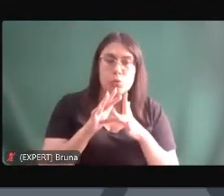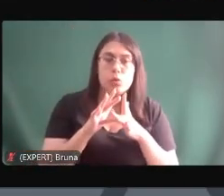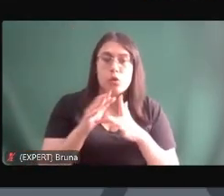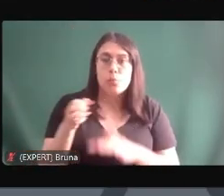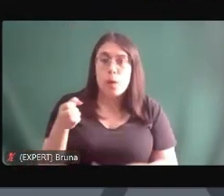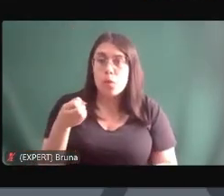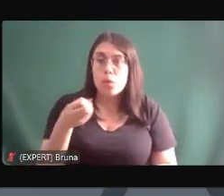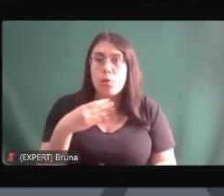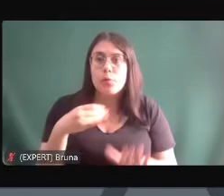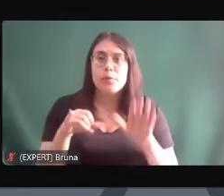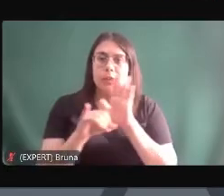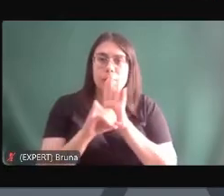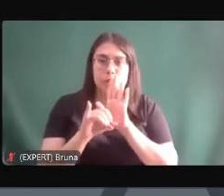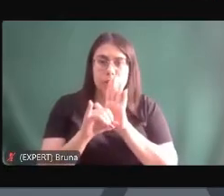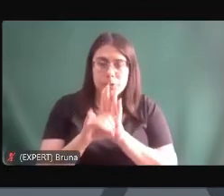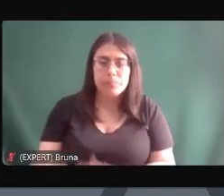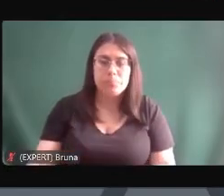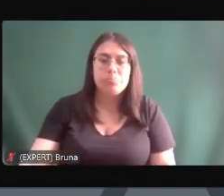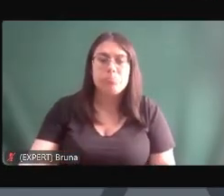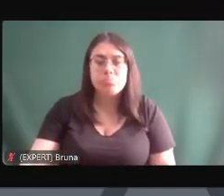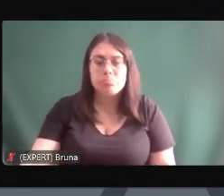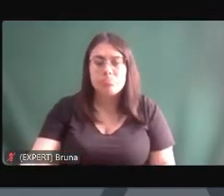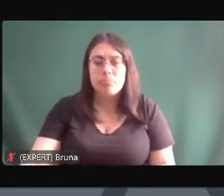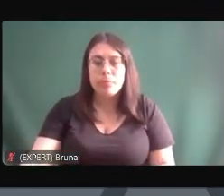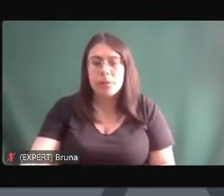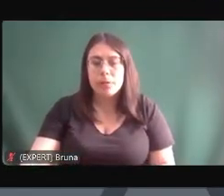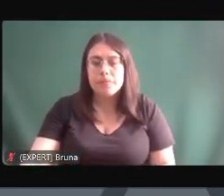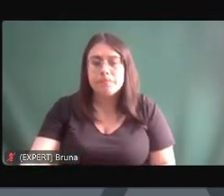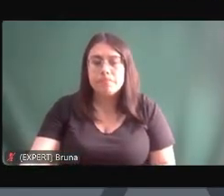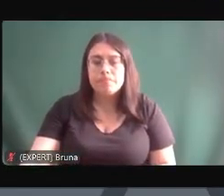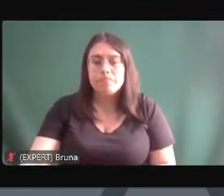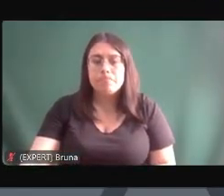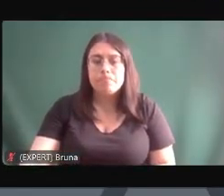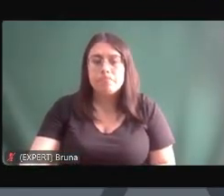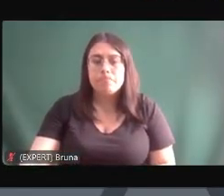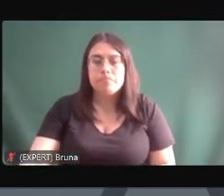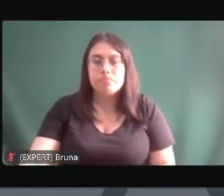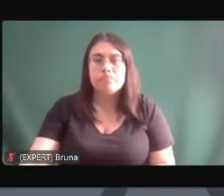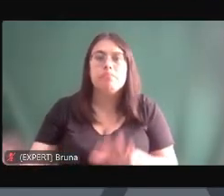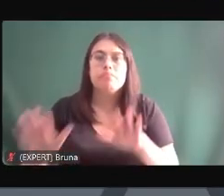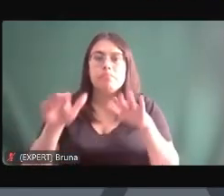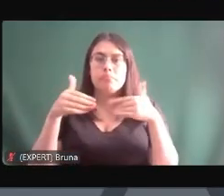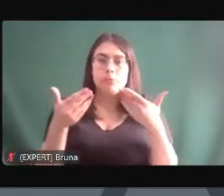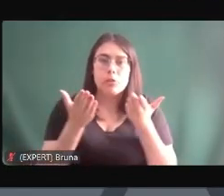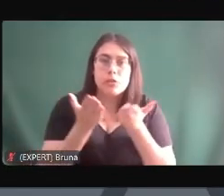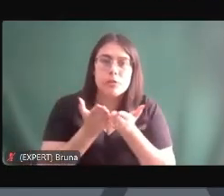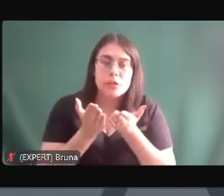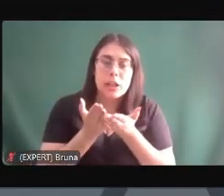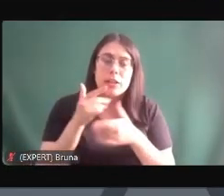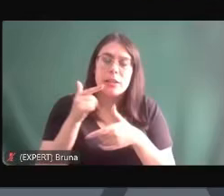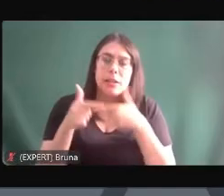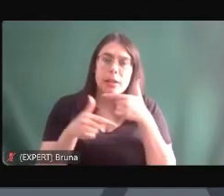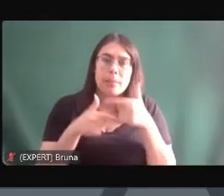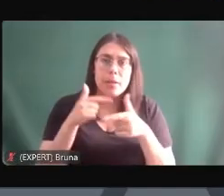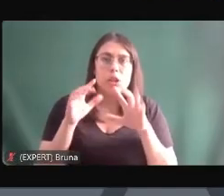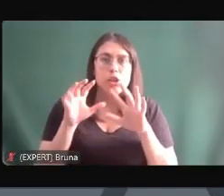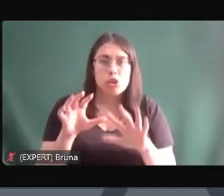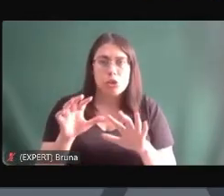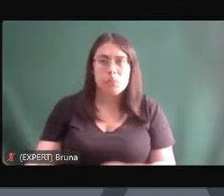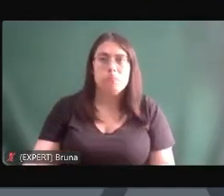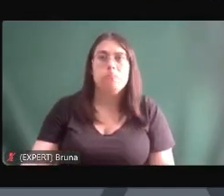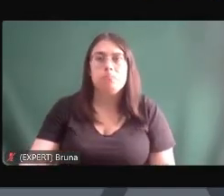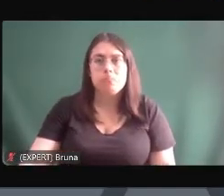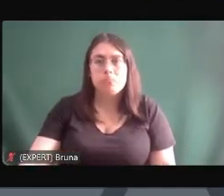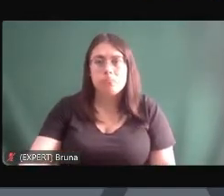identidade então os evangélicos trabalharam isso eu acho que também